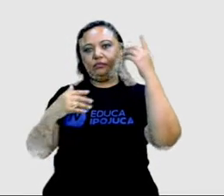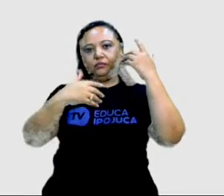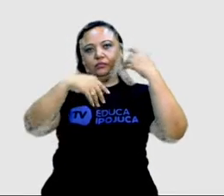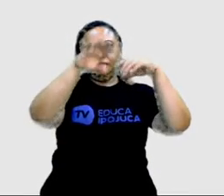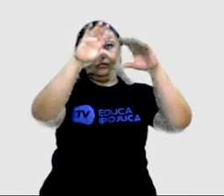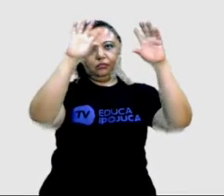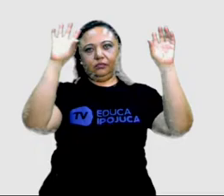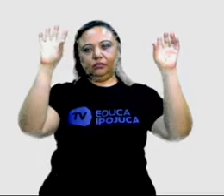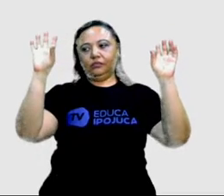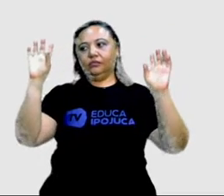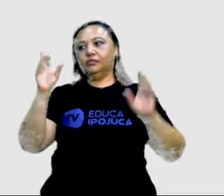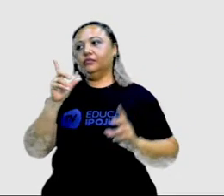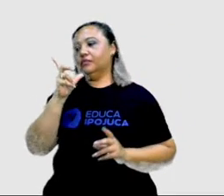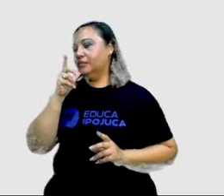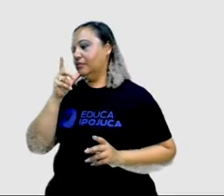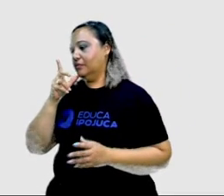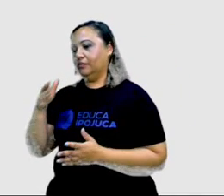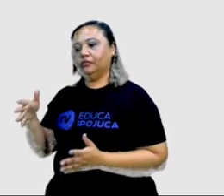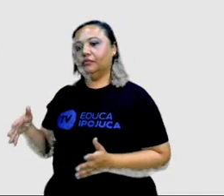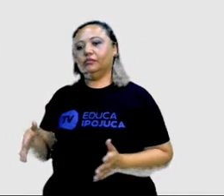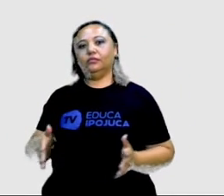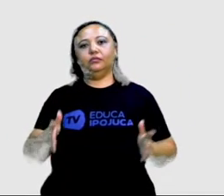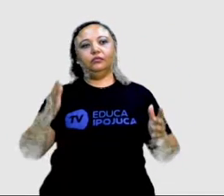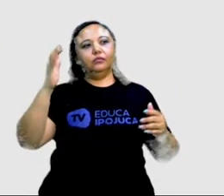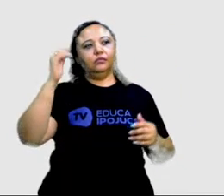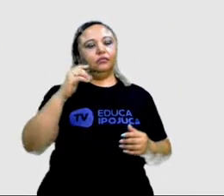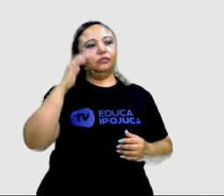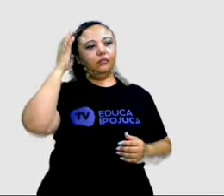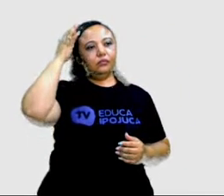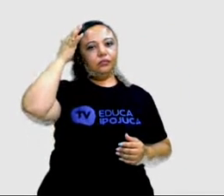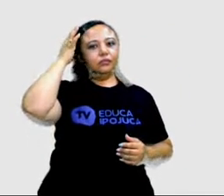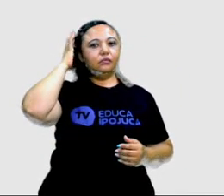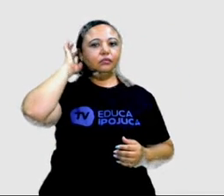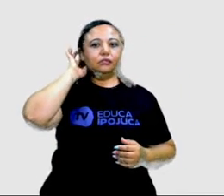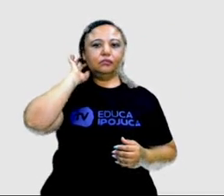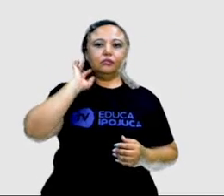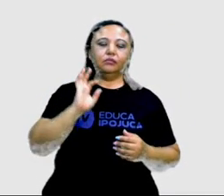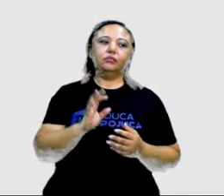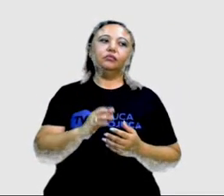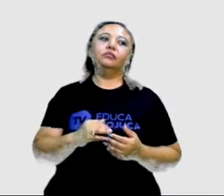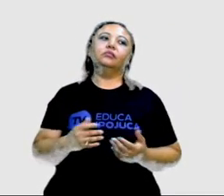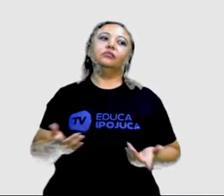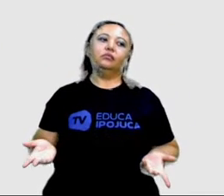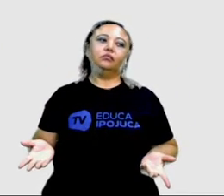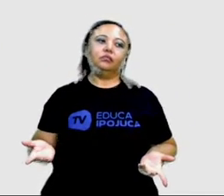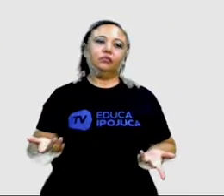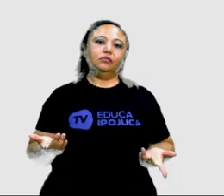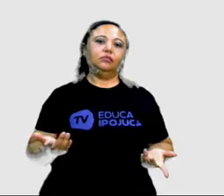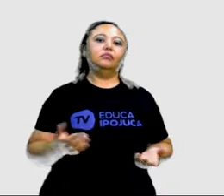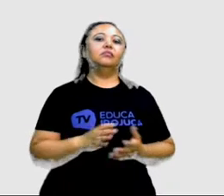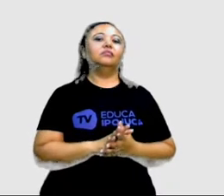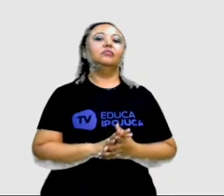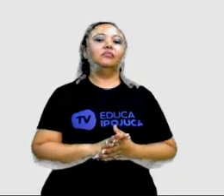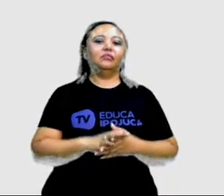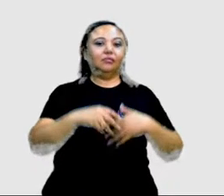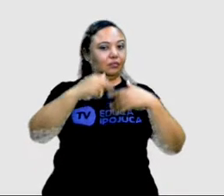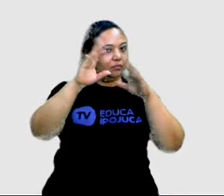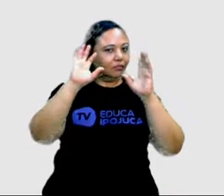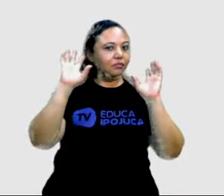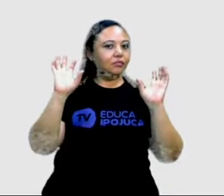foi no lago onde o sapo caiu. Se o sapo precisou pegar uma carona, claro que foi no céu.